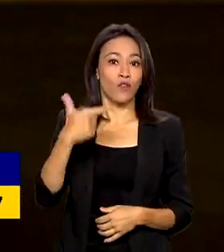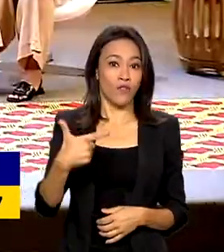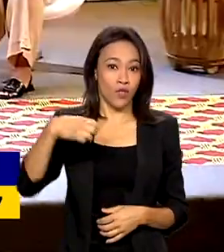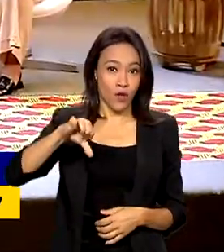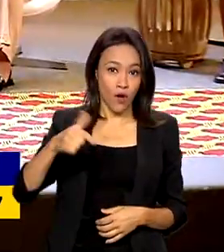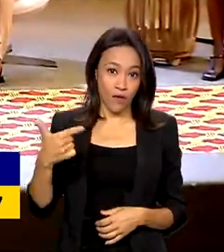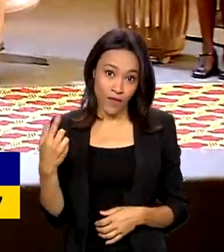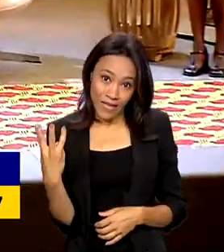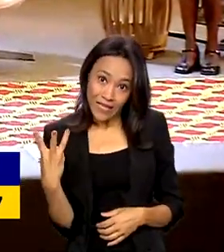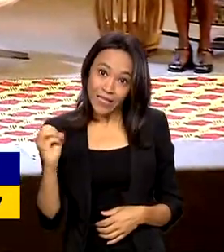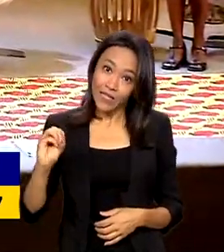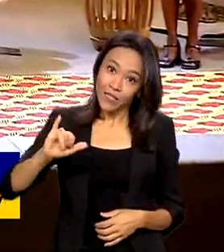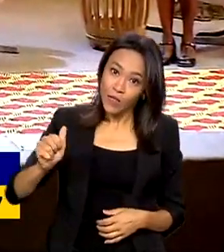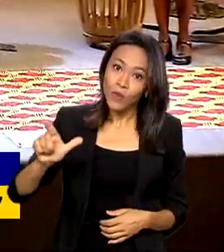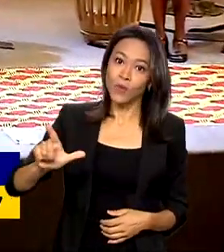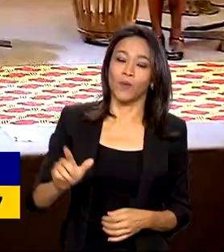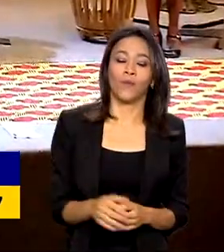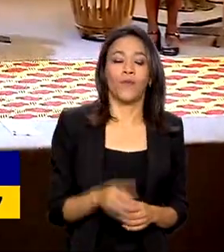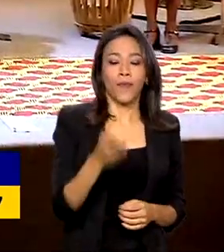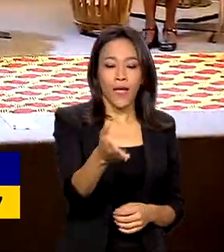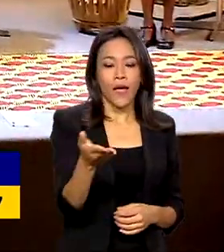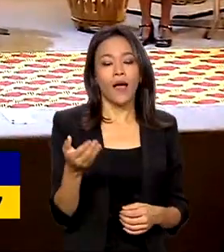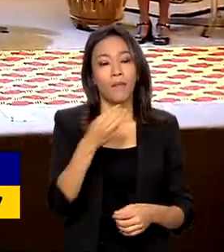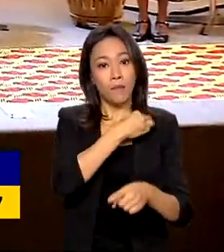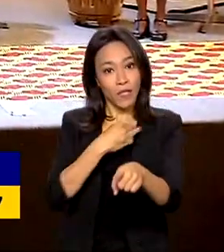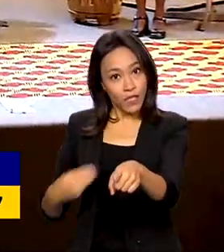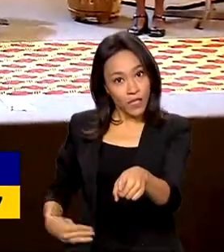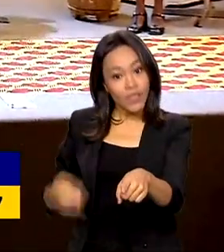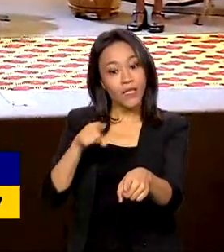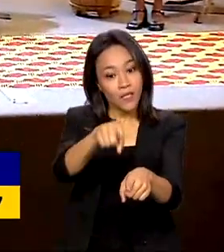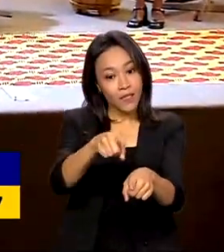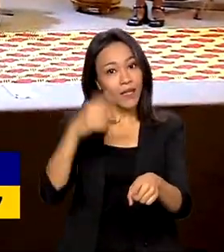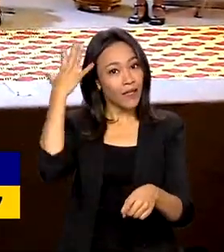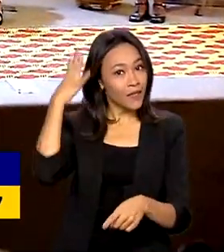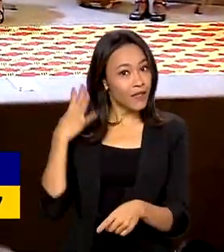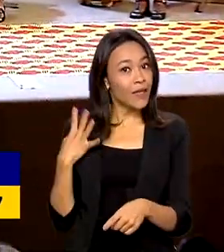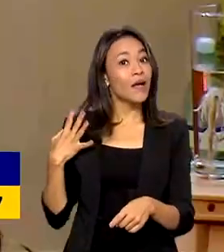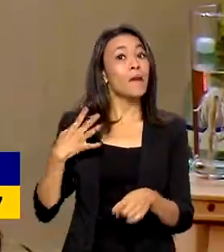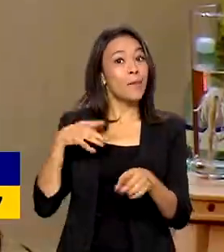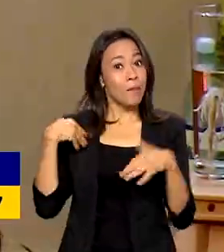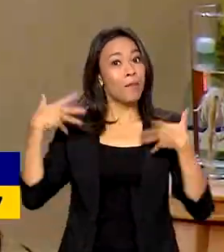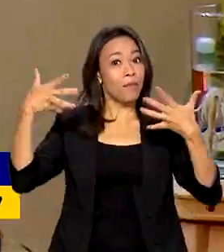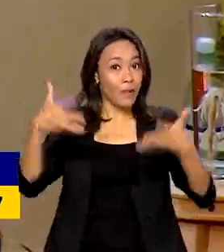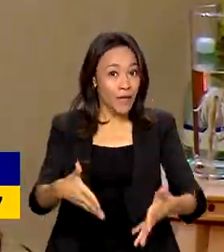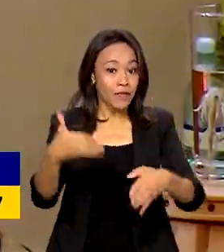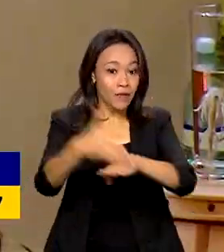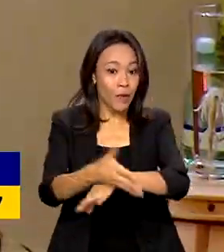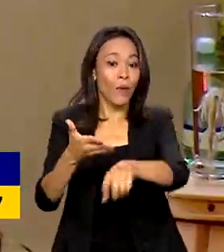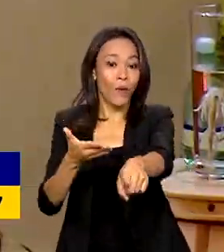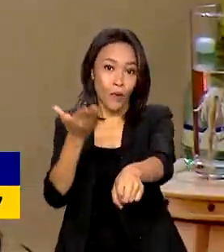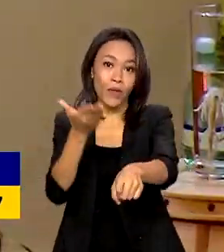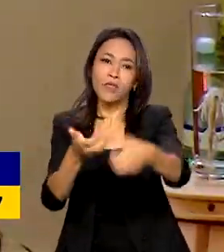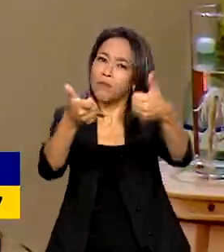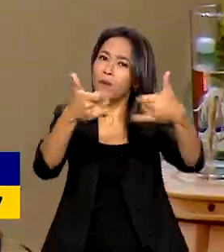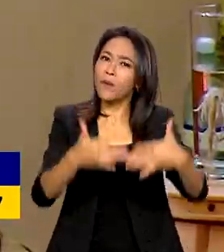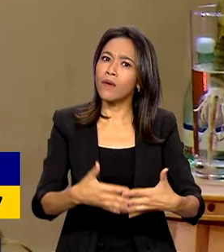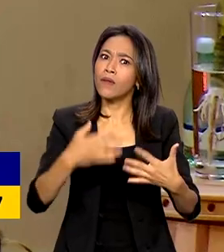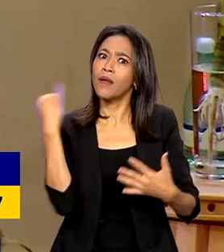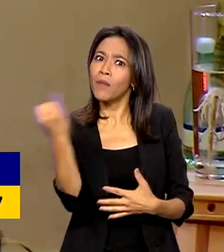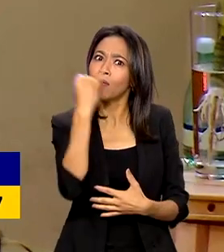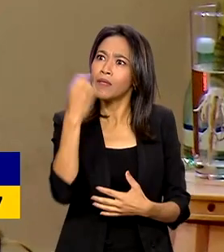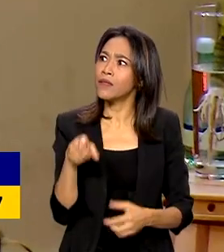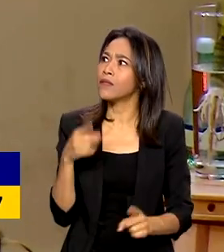de julho. A ministra da Cultura, Margarete Menezes, participou da abertura do evento e falou sobre a importância do Festival